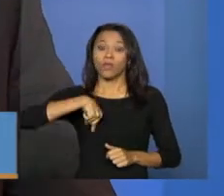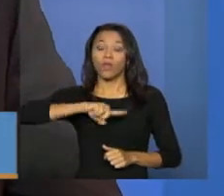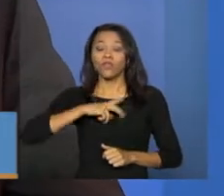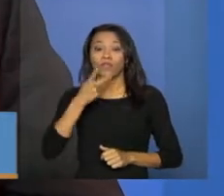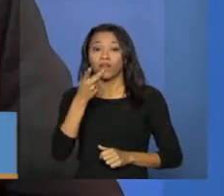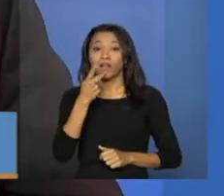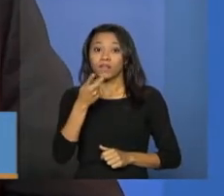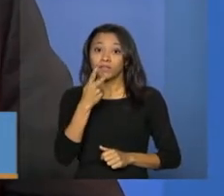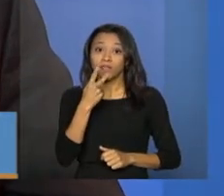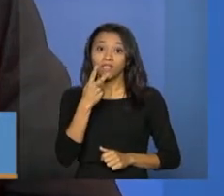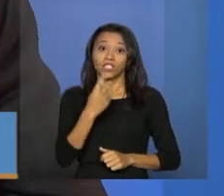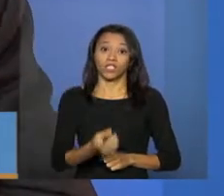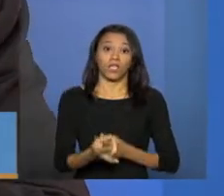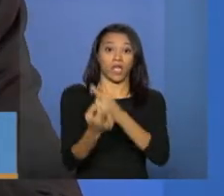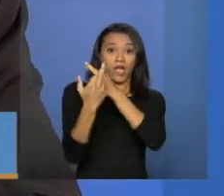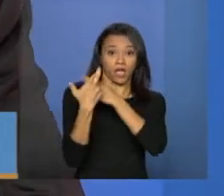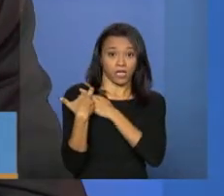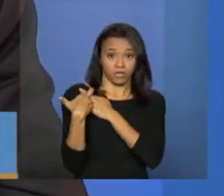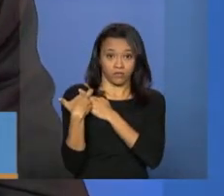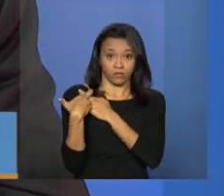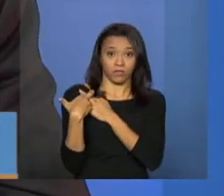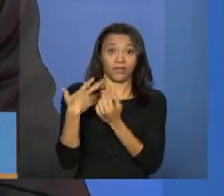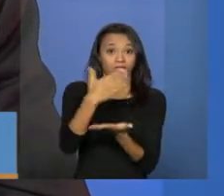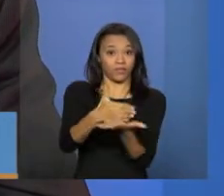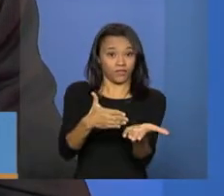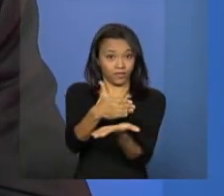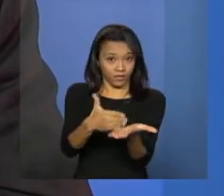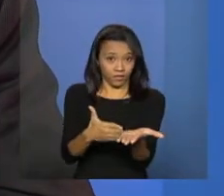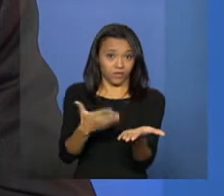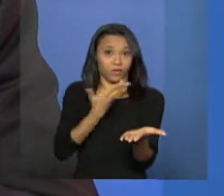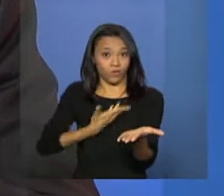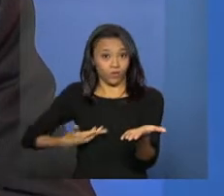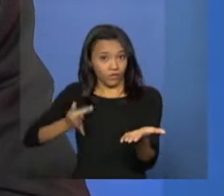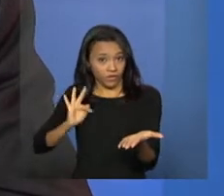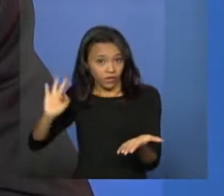corresponsabilidade do governo federal. Nós não devemos